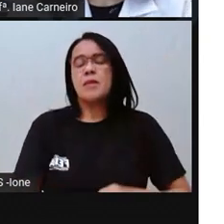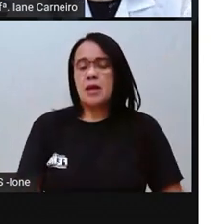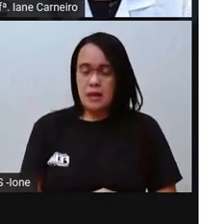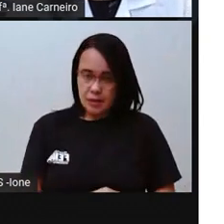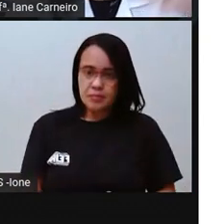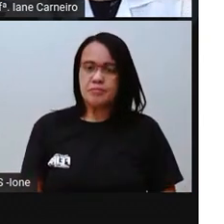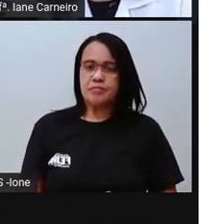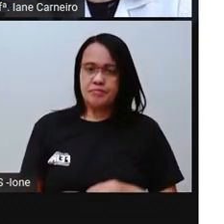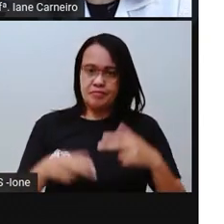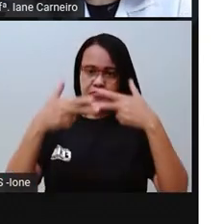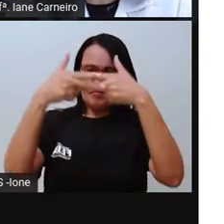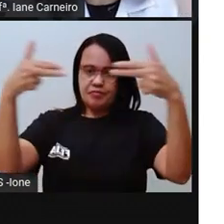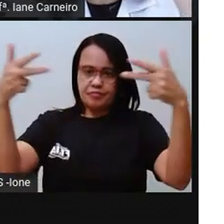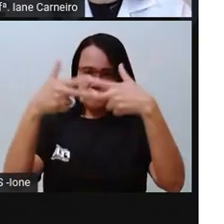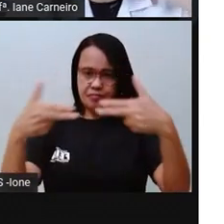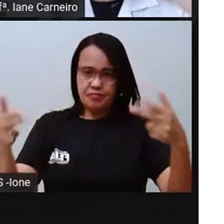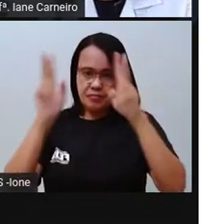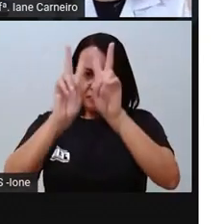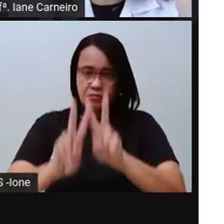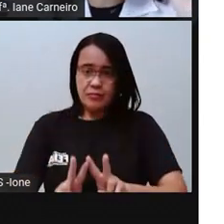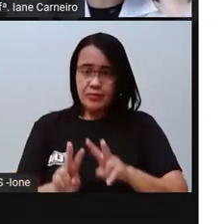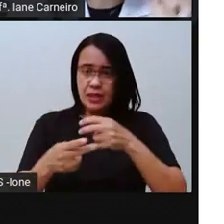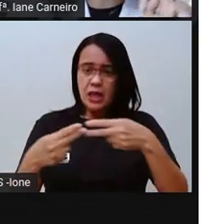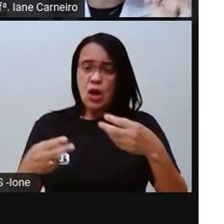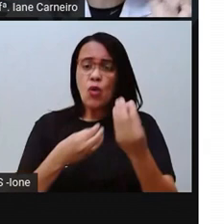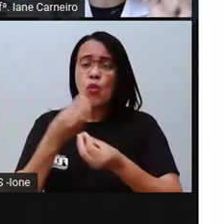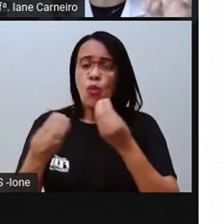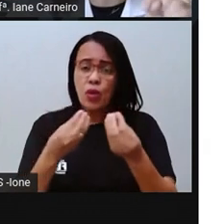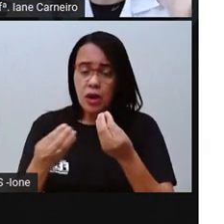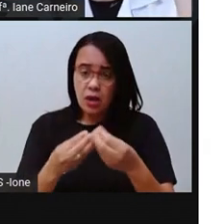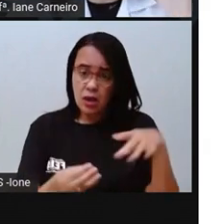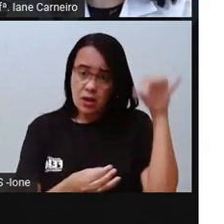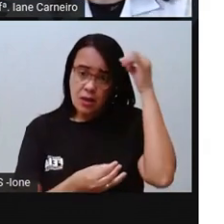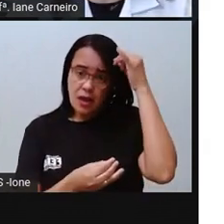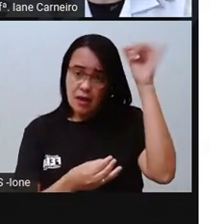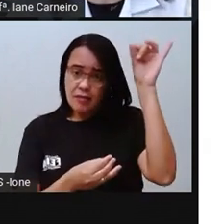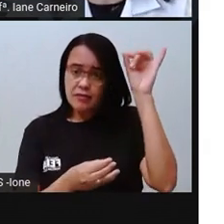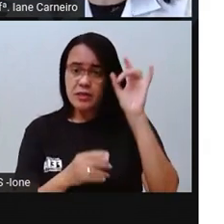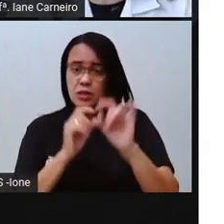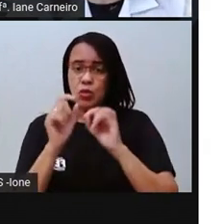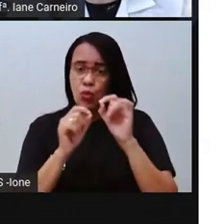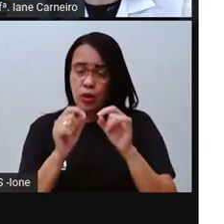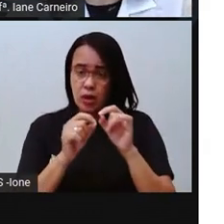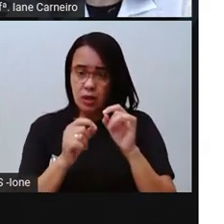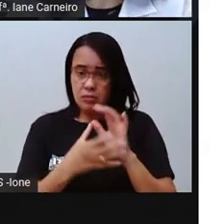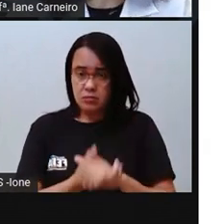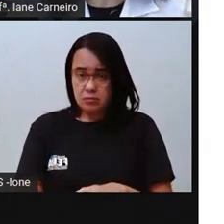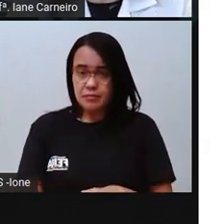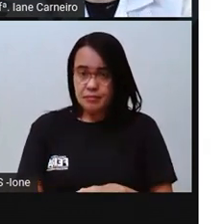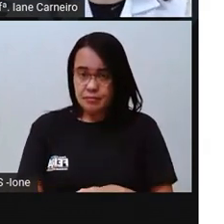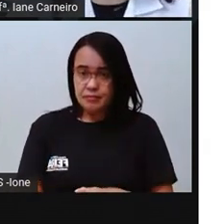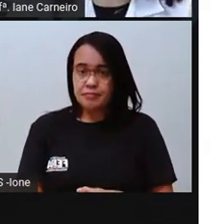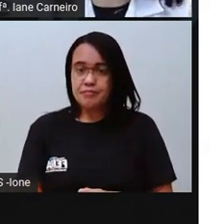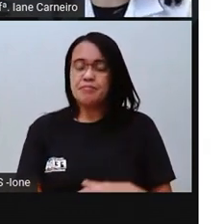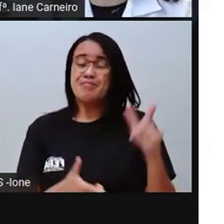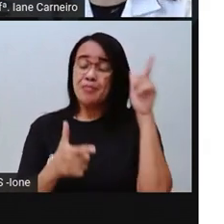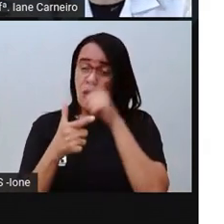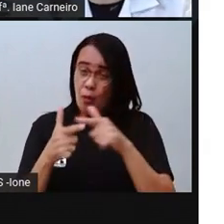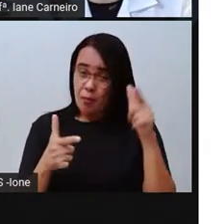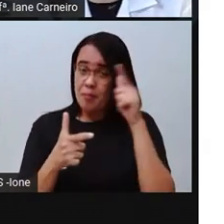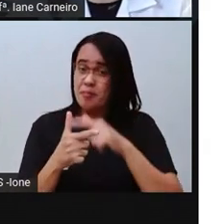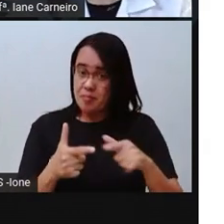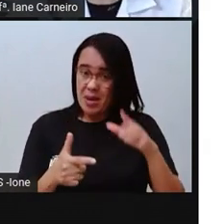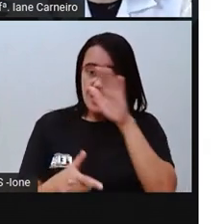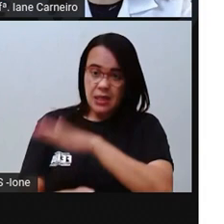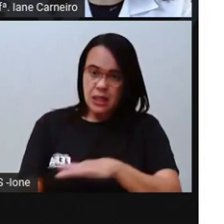ter, por mais que seja um andar só, na minha casa é um andar só, tem que ter a tela, tá certo? Para prevenir os acidentes.